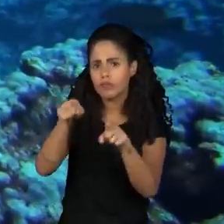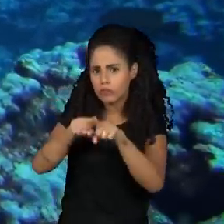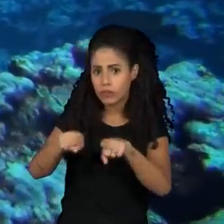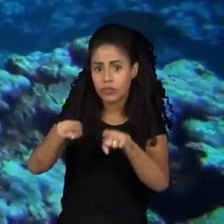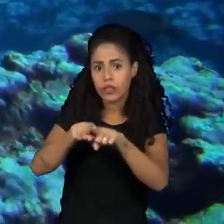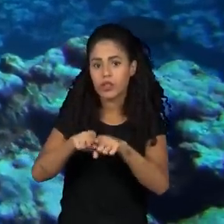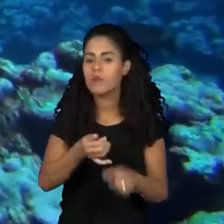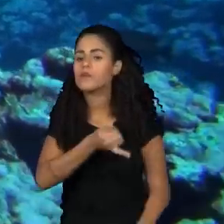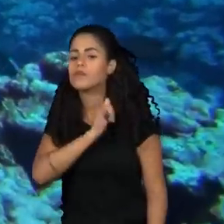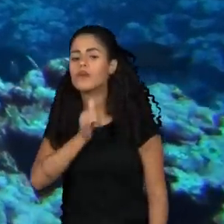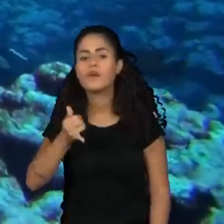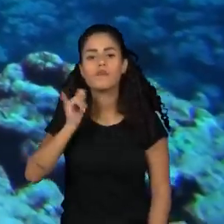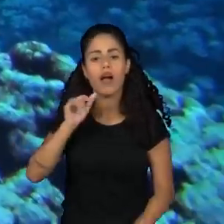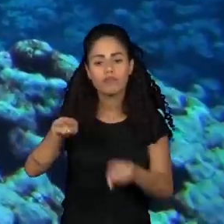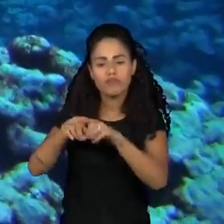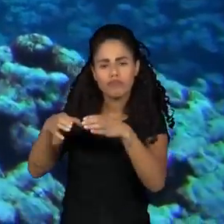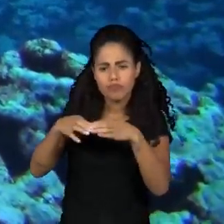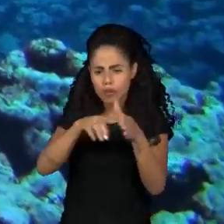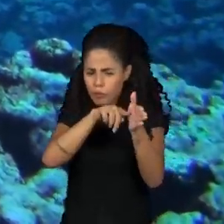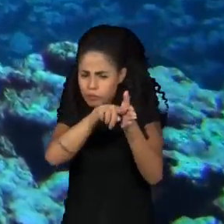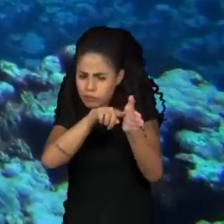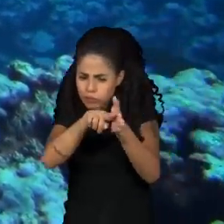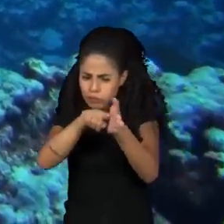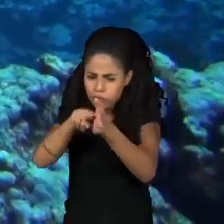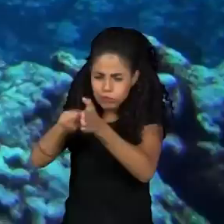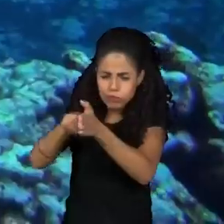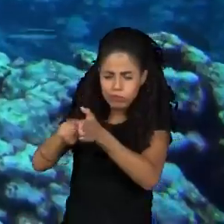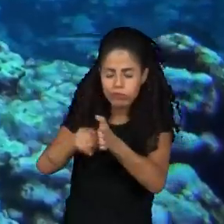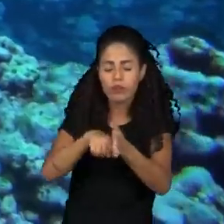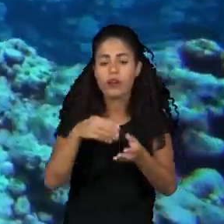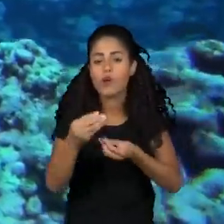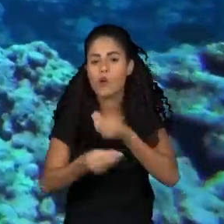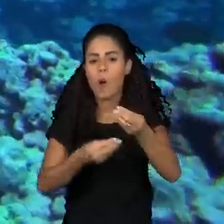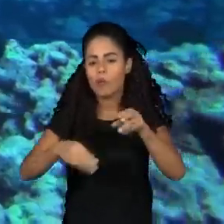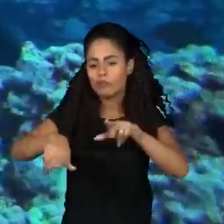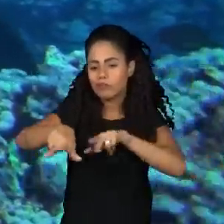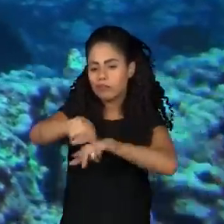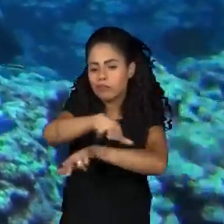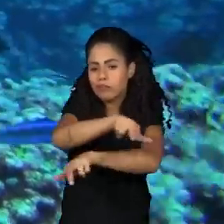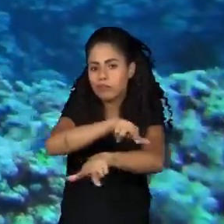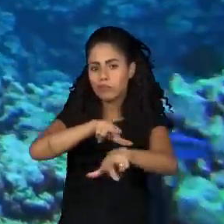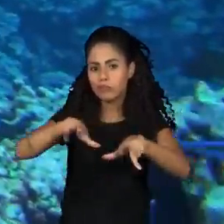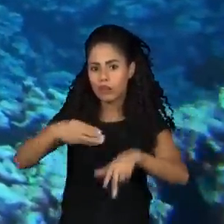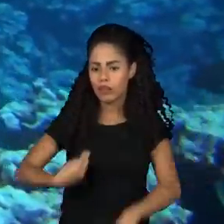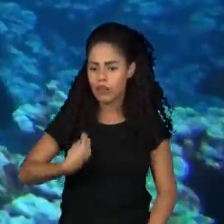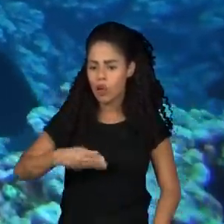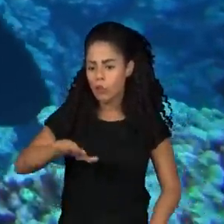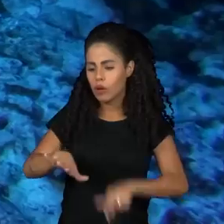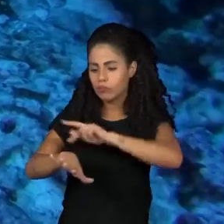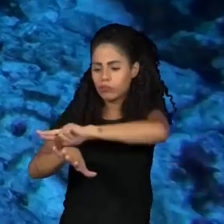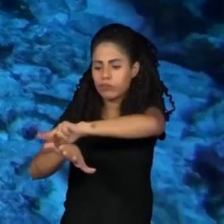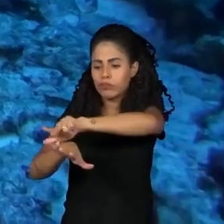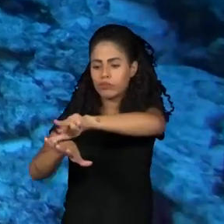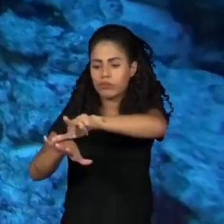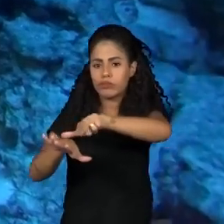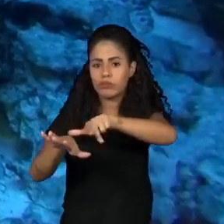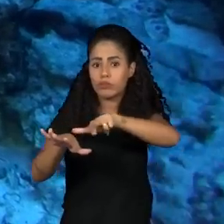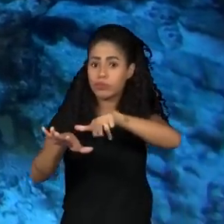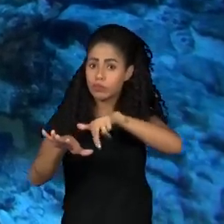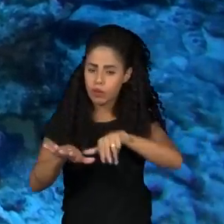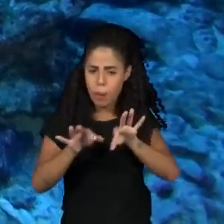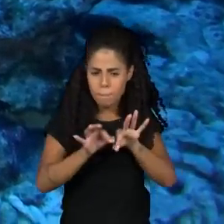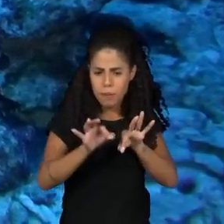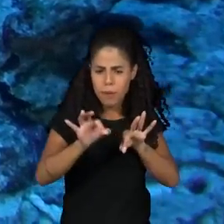Natureza, realizaram um mapeamento inédito sobre a biodiversidade da cadeia Vitória Trindade, a cerca de 1